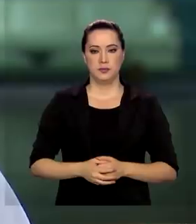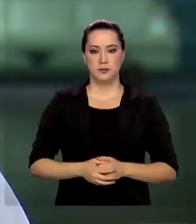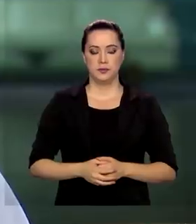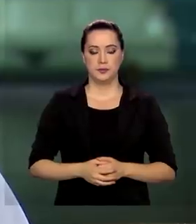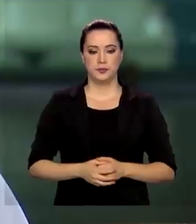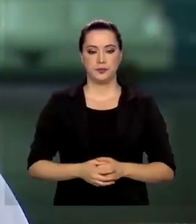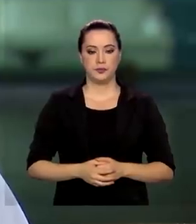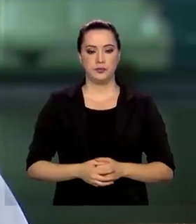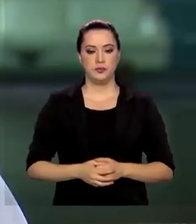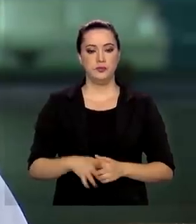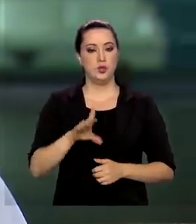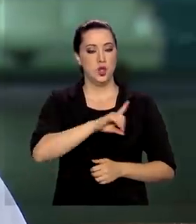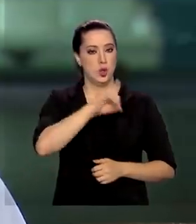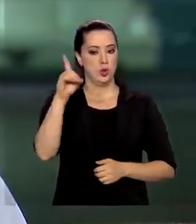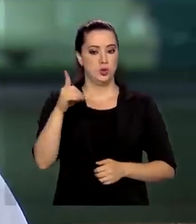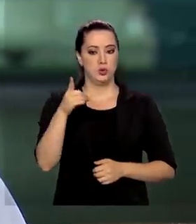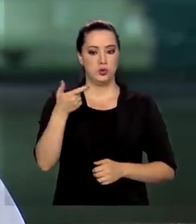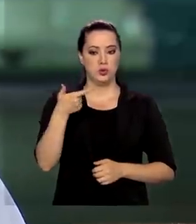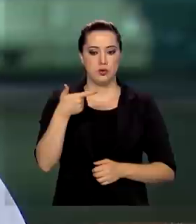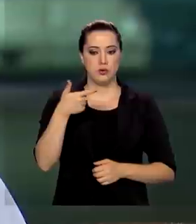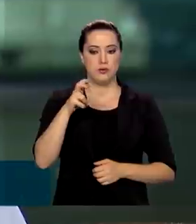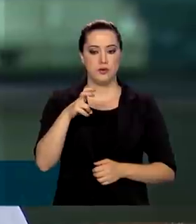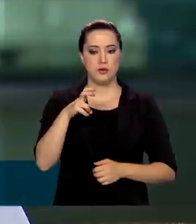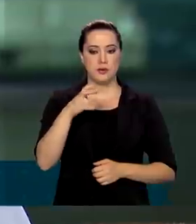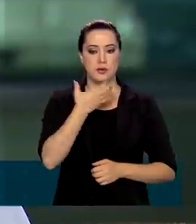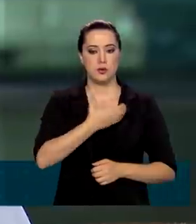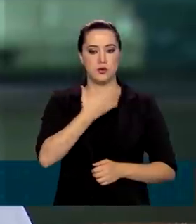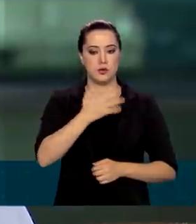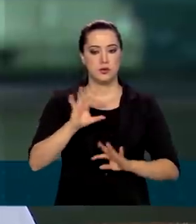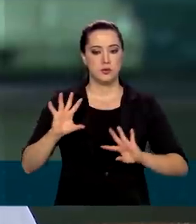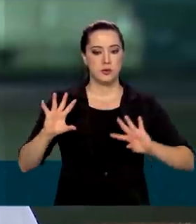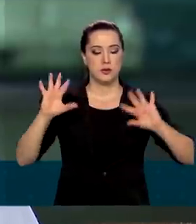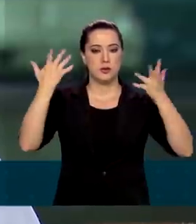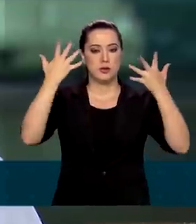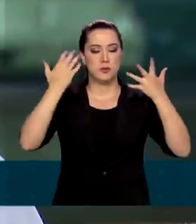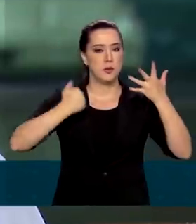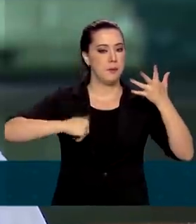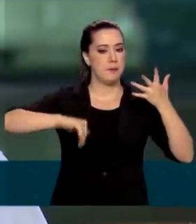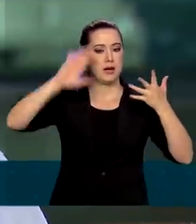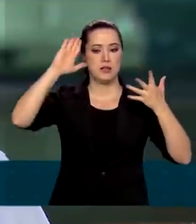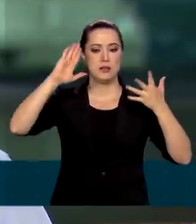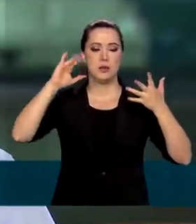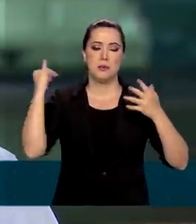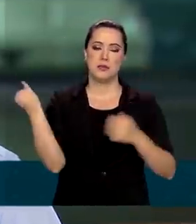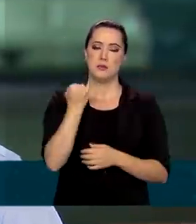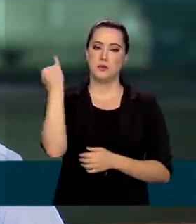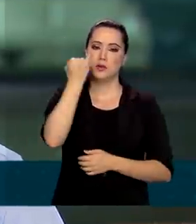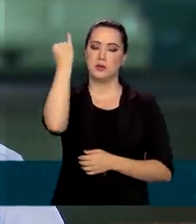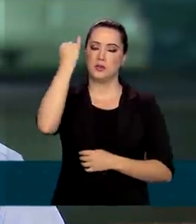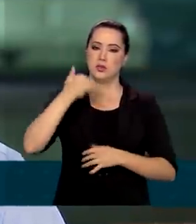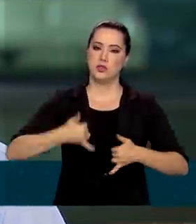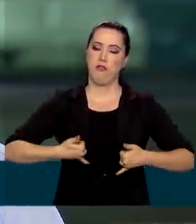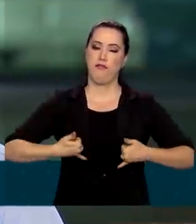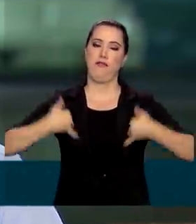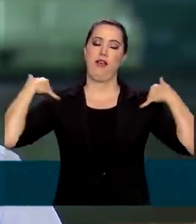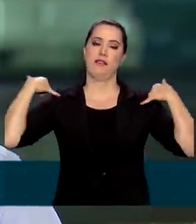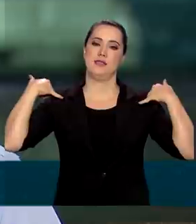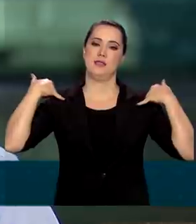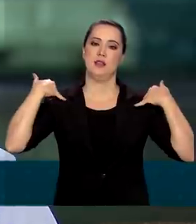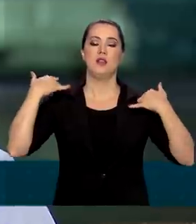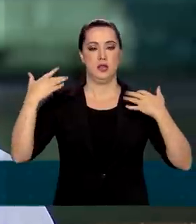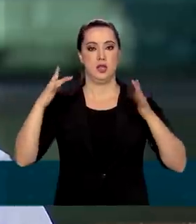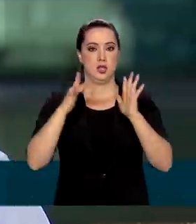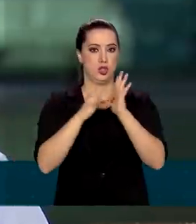No dia 25 de dezembro, celebraremos uma das maiores e mais importantes festas do